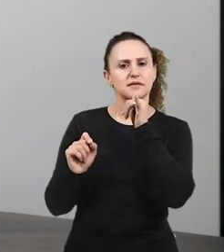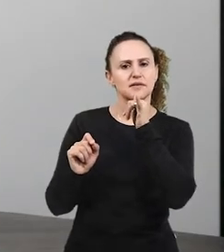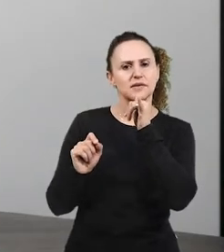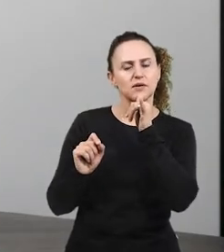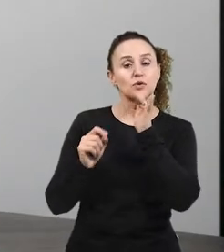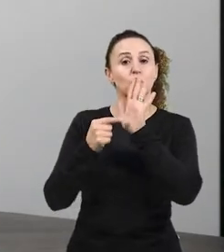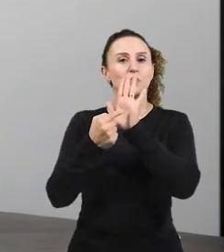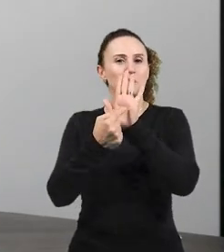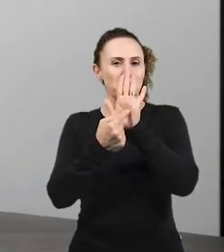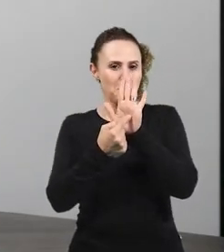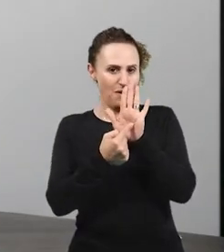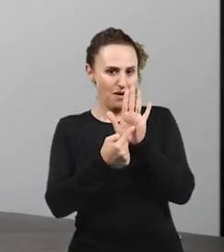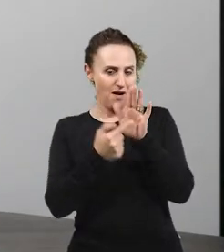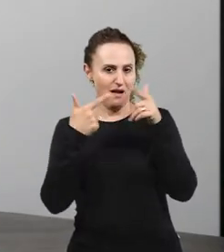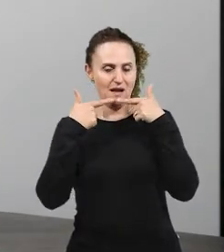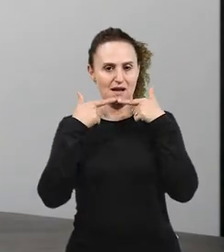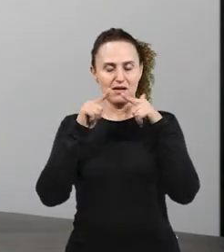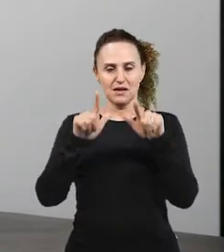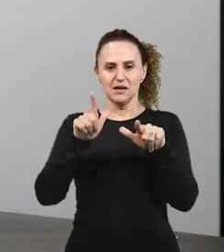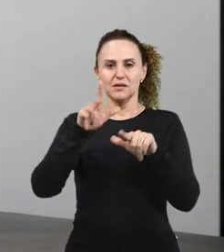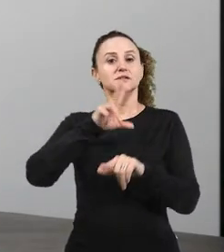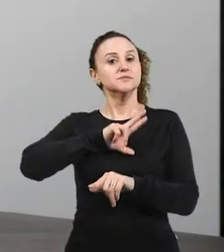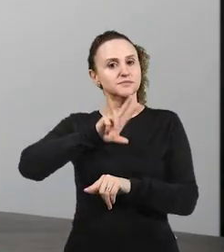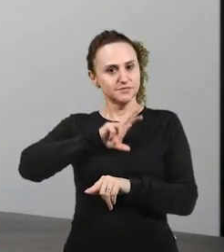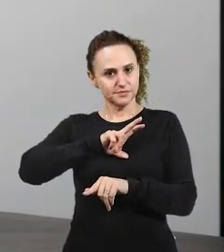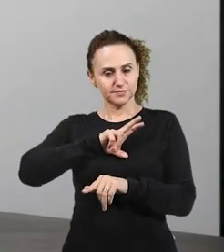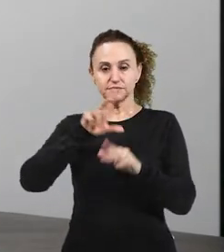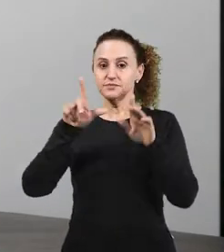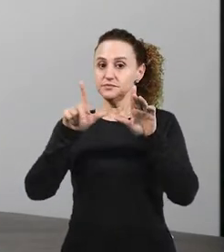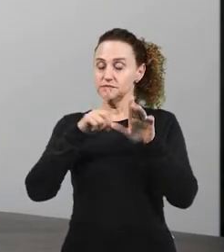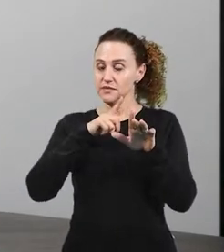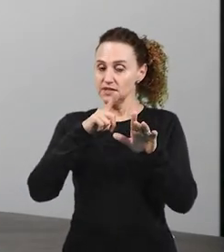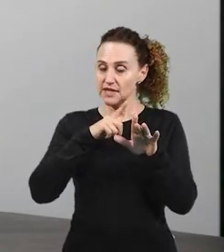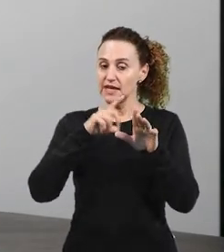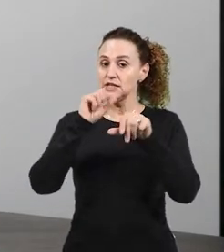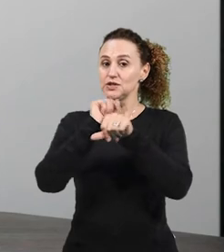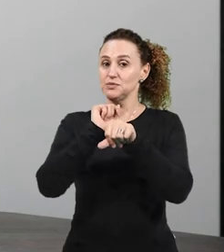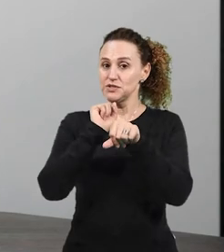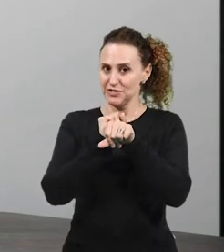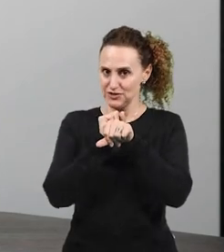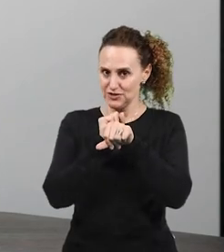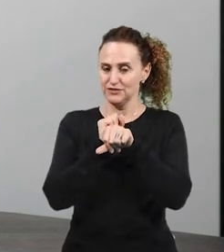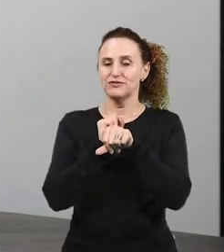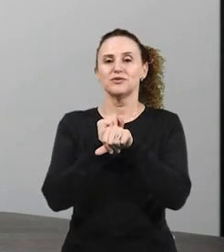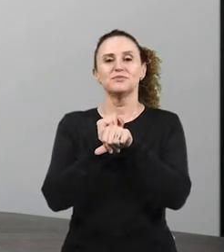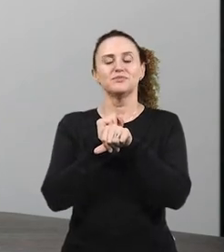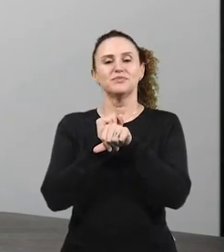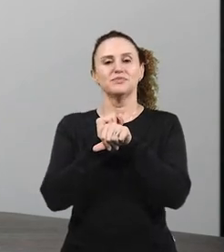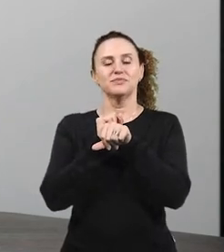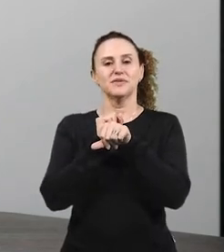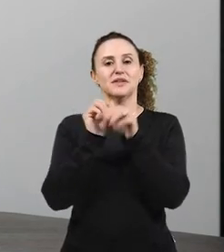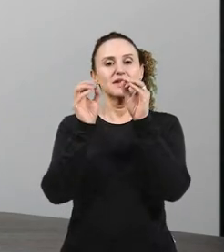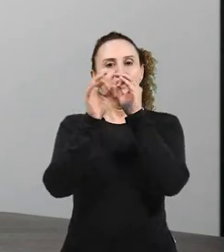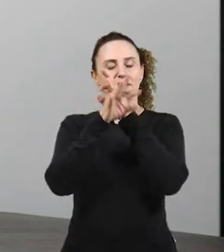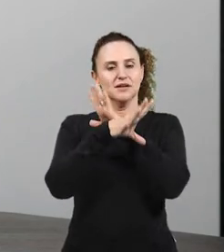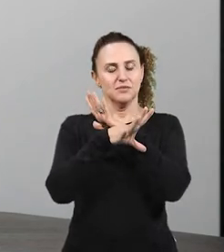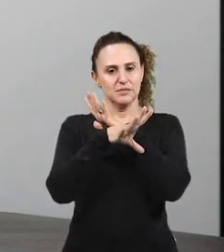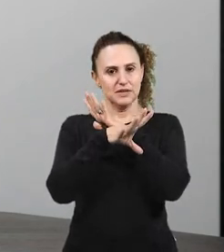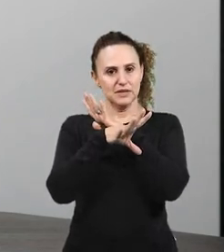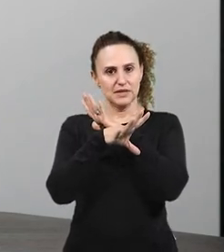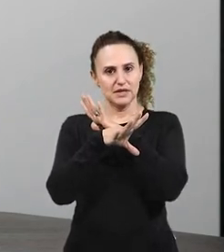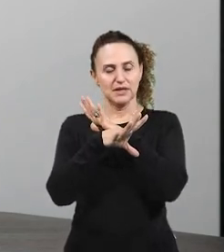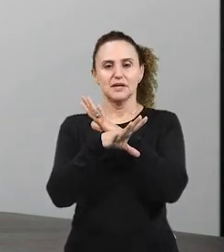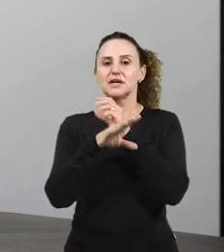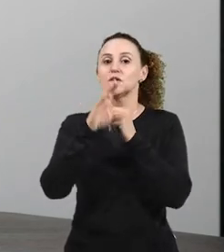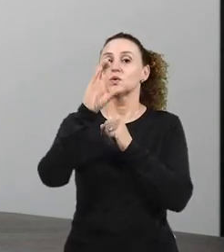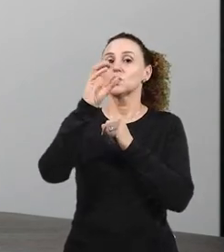mostram que na língua portuguesa há substantivos que terminam em consoantes,